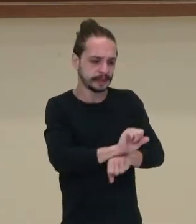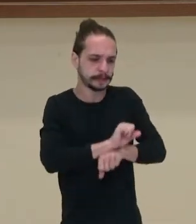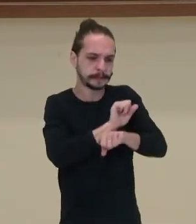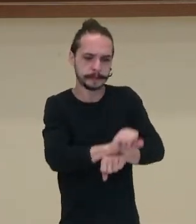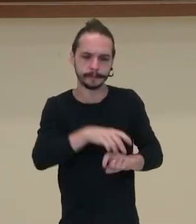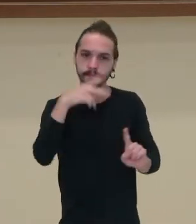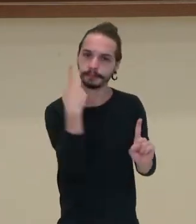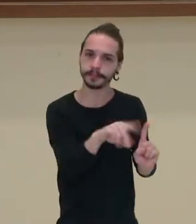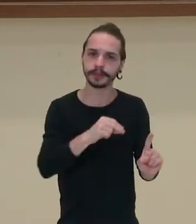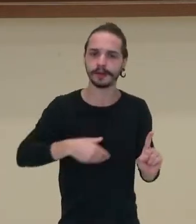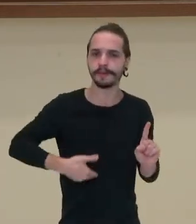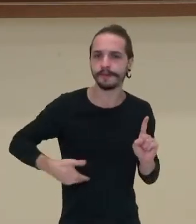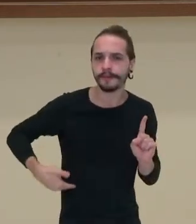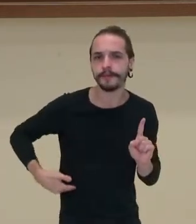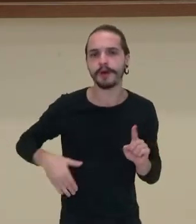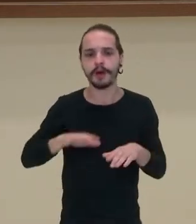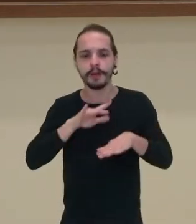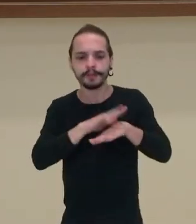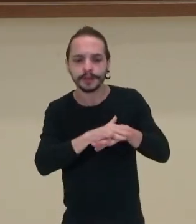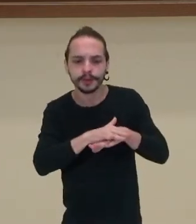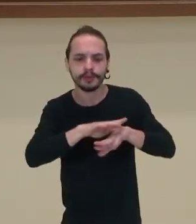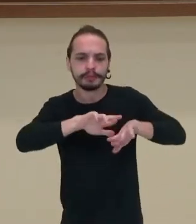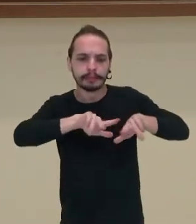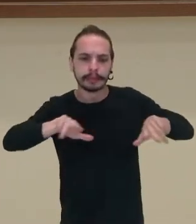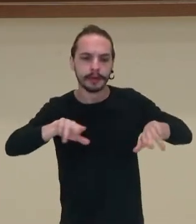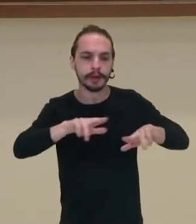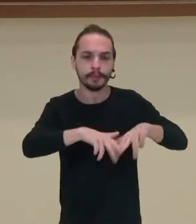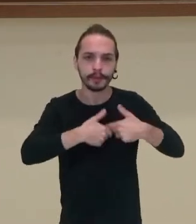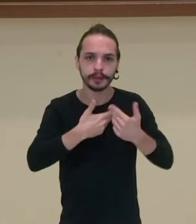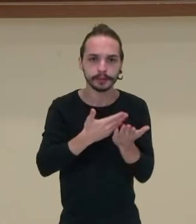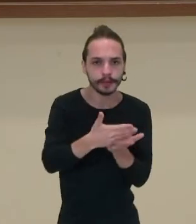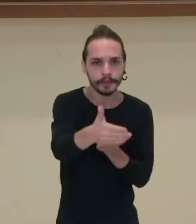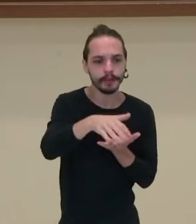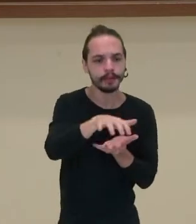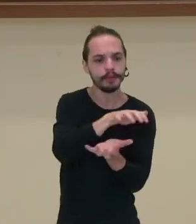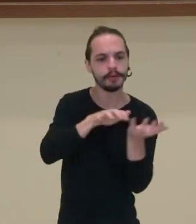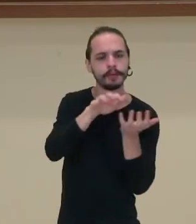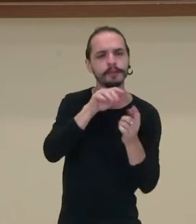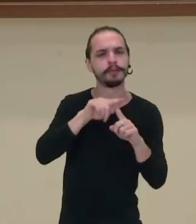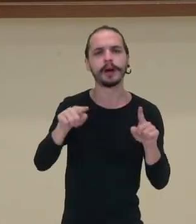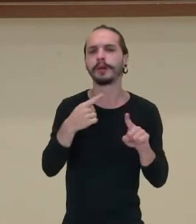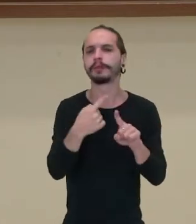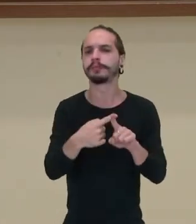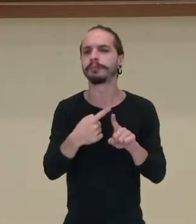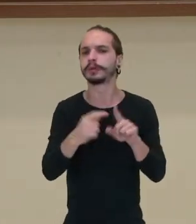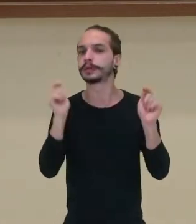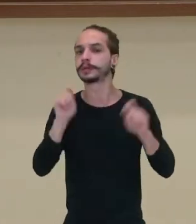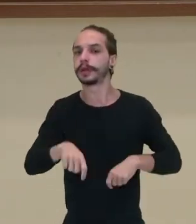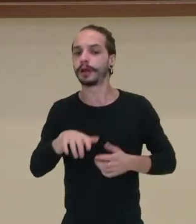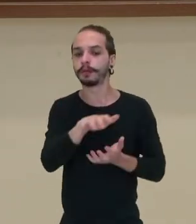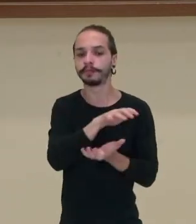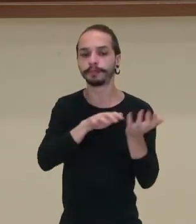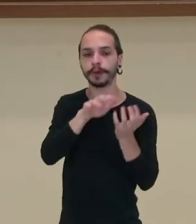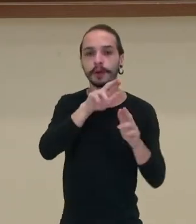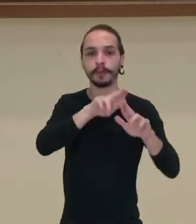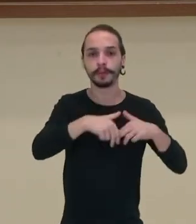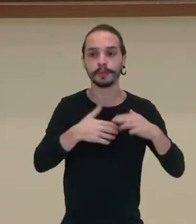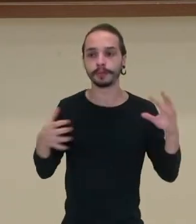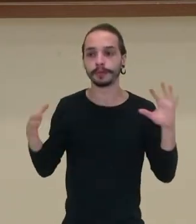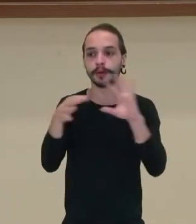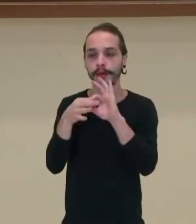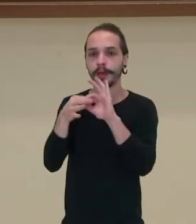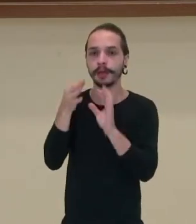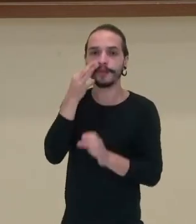fome, doença. E aí começaram a se revoltar. Mas por que foi possível essa revolta? Por conta da Revolução Francesa.